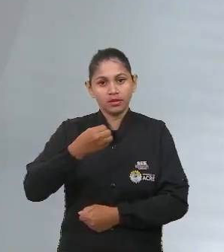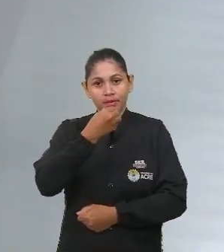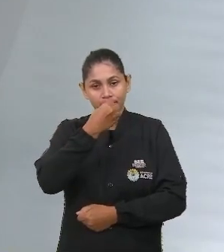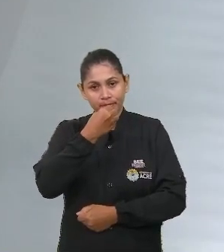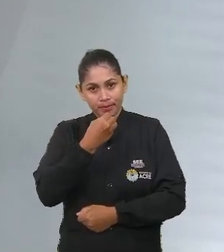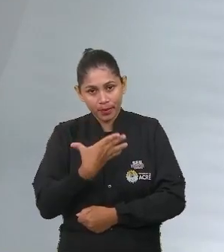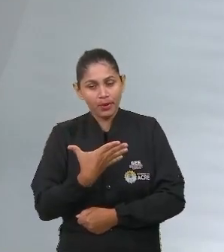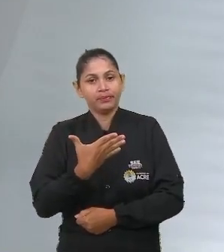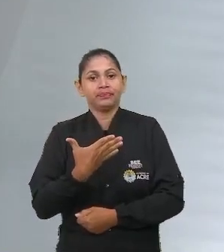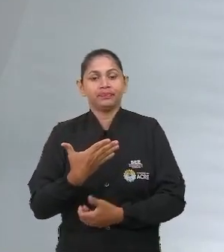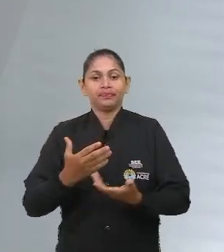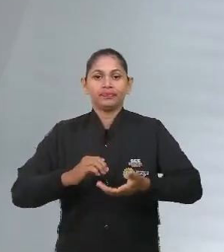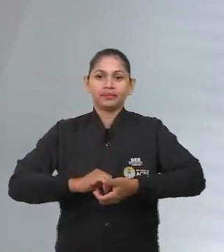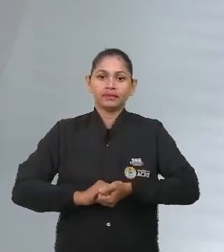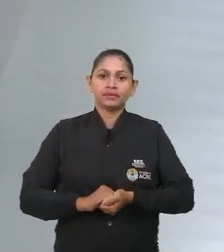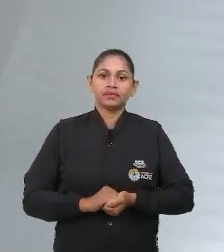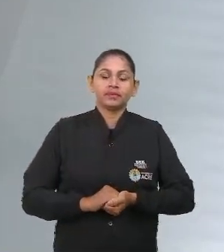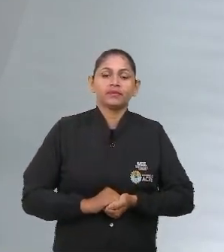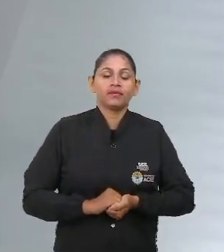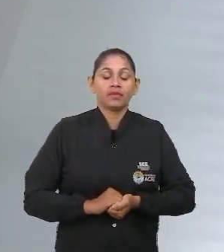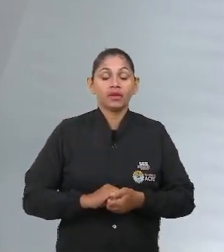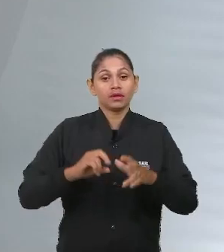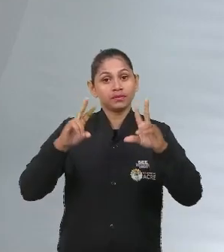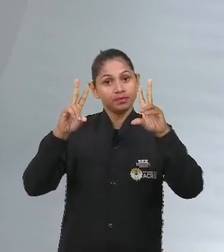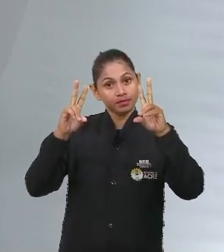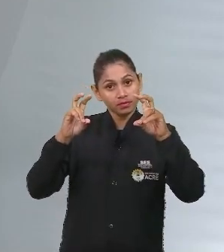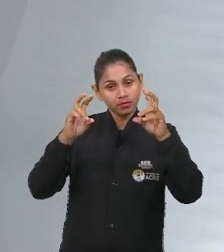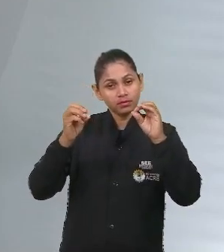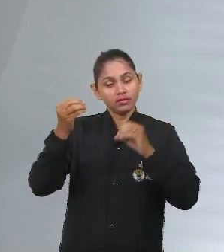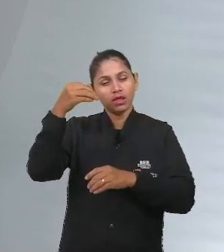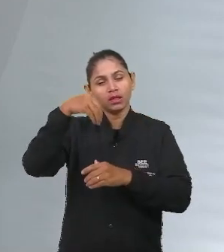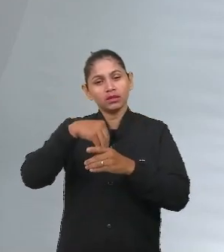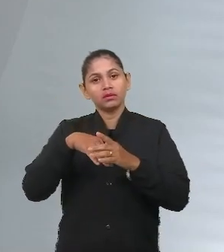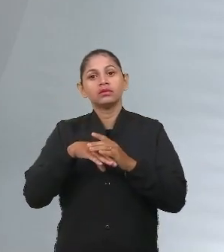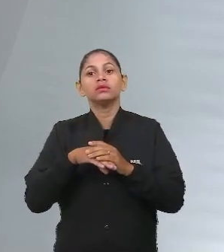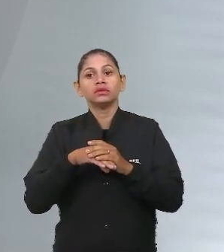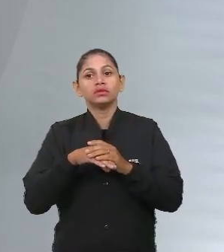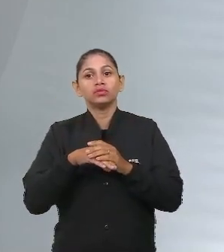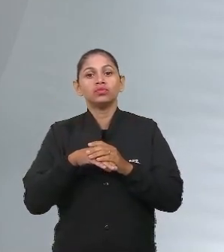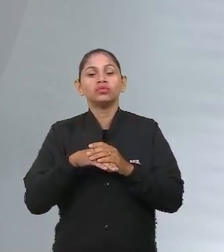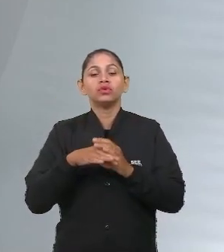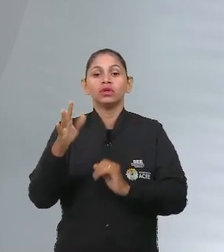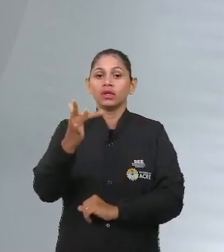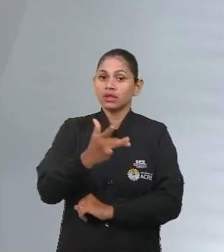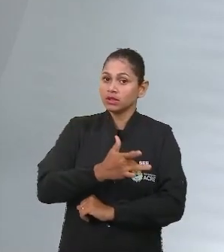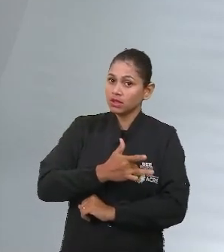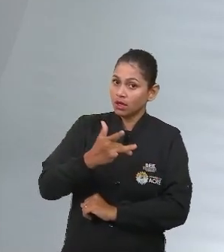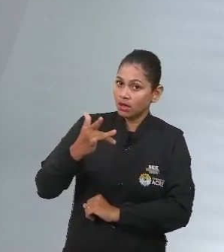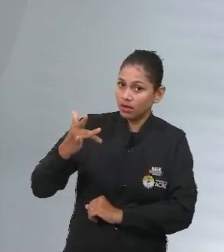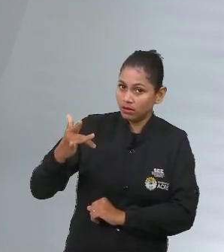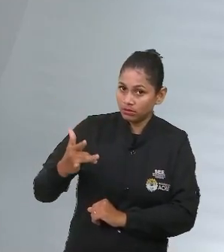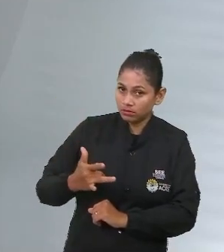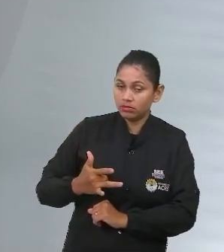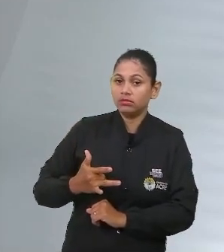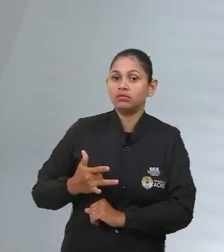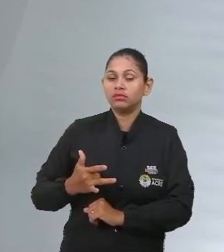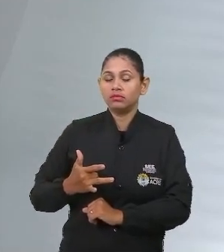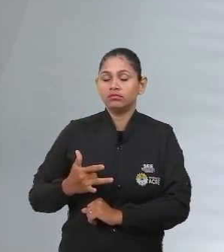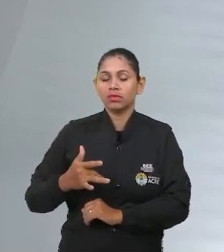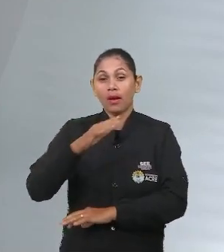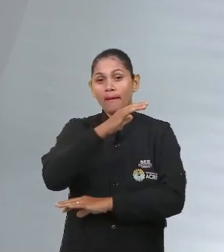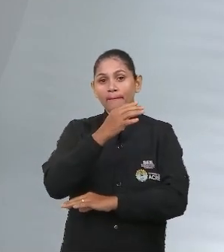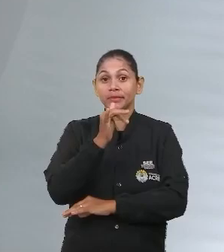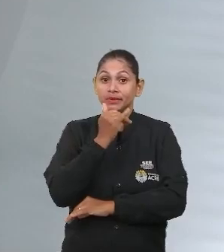nós colocamos aqui como este tema, estando dentro do eixo temático saúde, perdão, meio